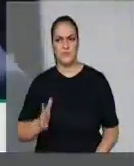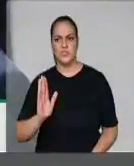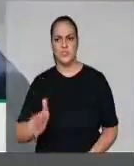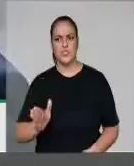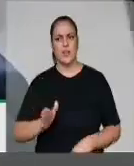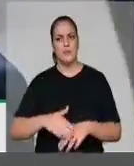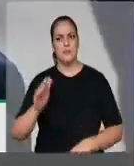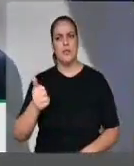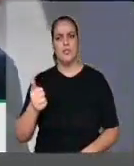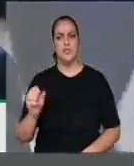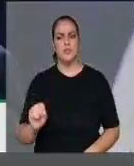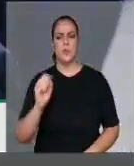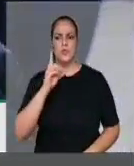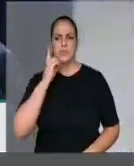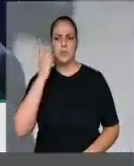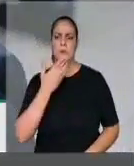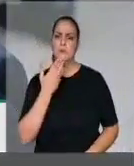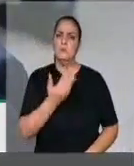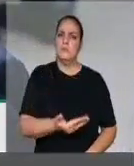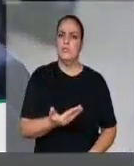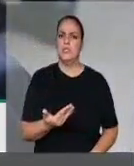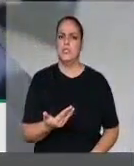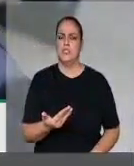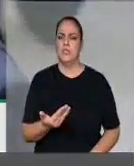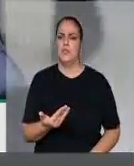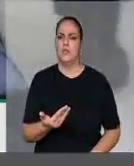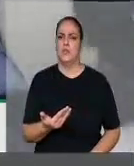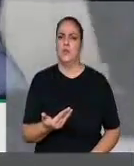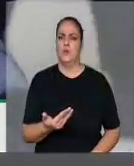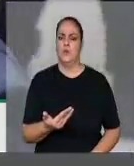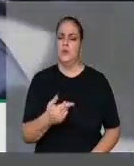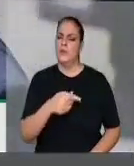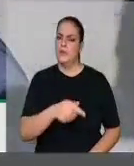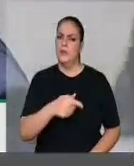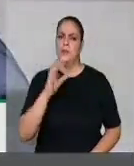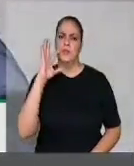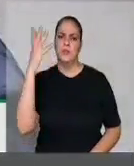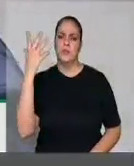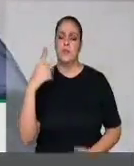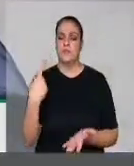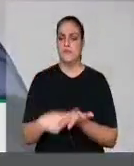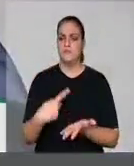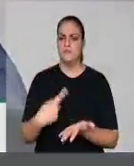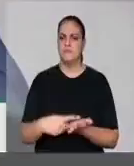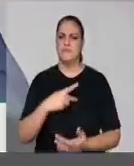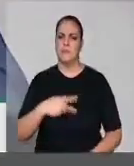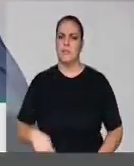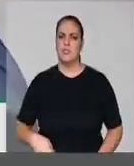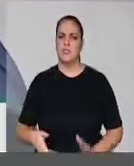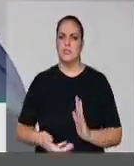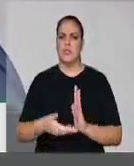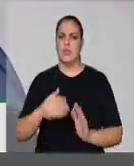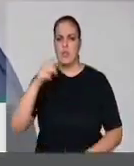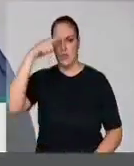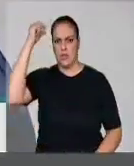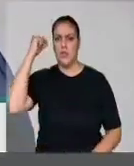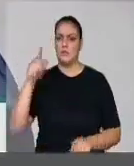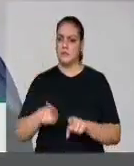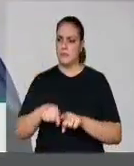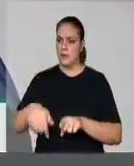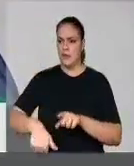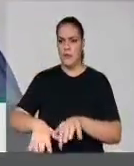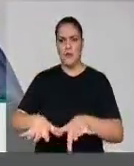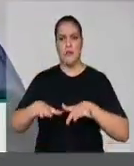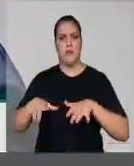mais de 18 deputados à Comissão de Defesa do Consumidor para tratar com o presidente Rodrigo Maia, mas também para tratar com o plenário